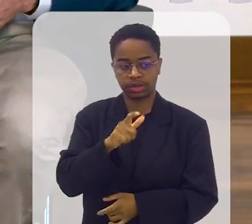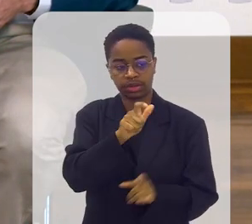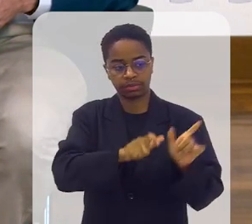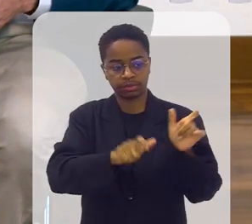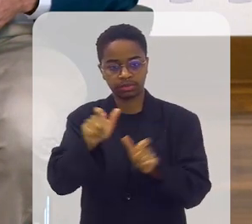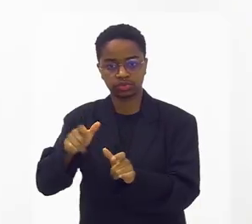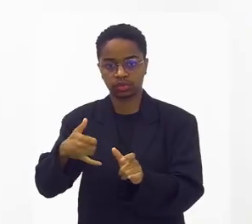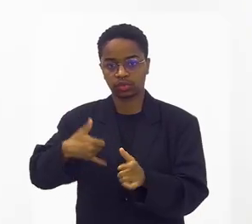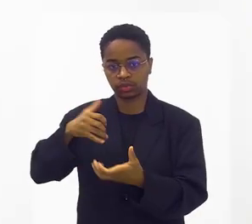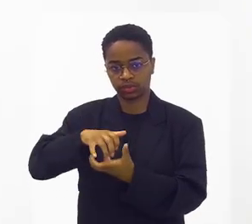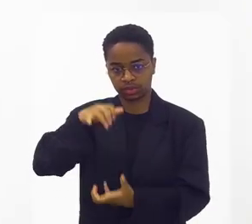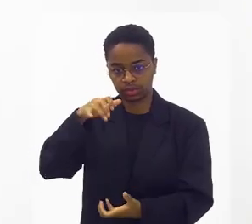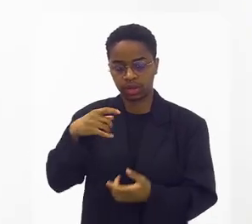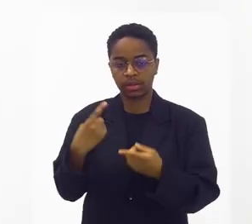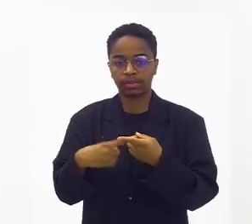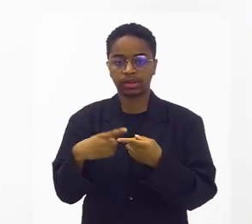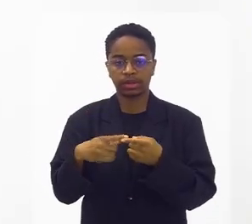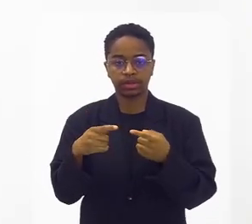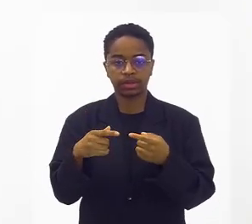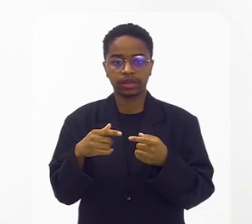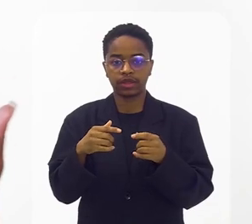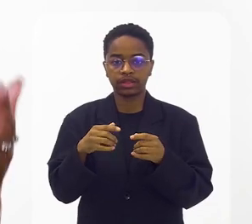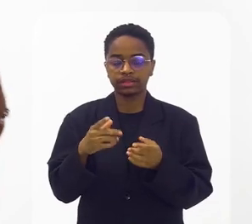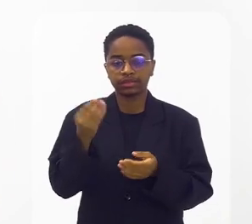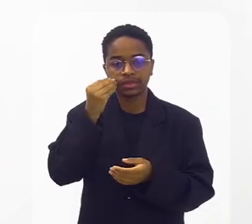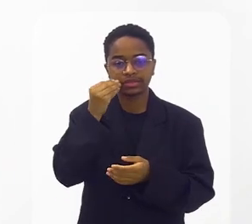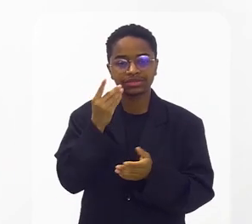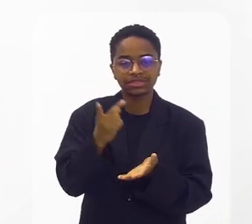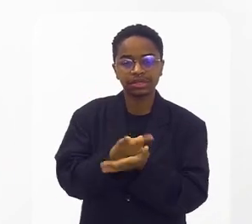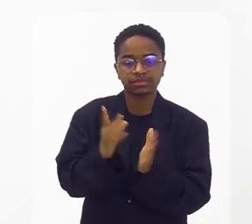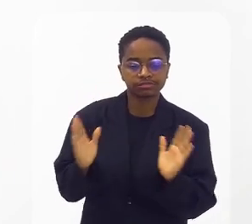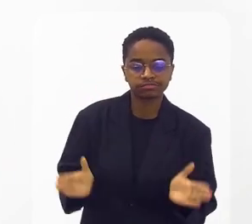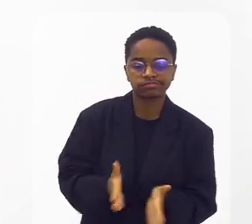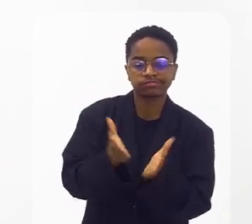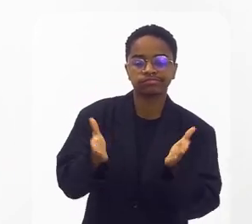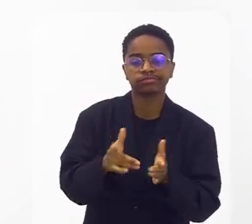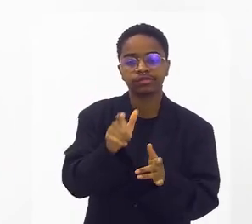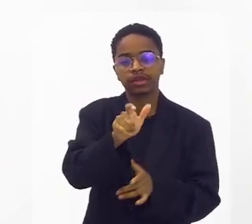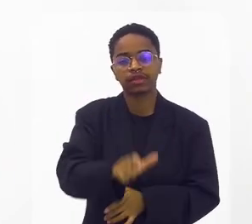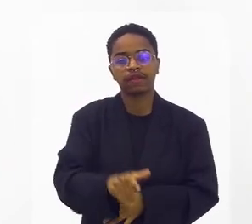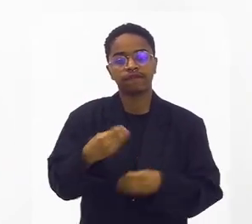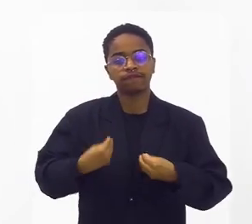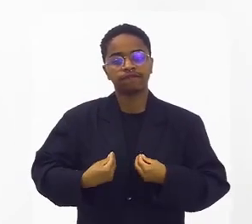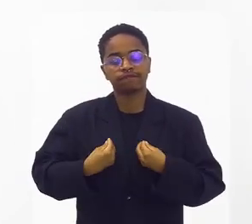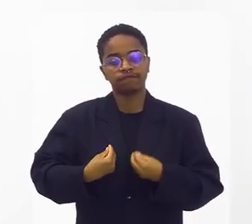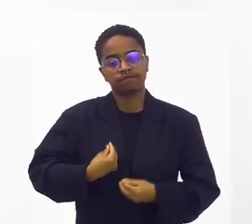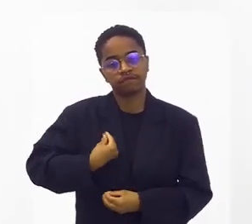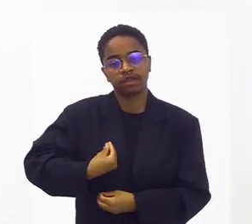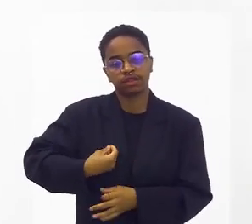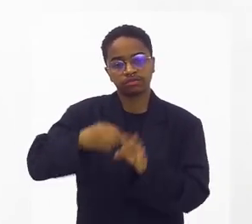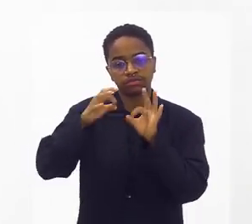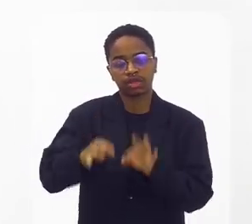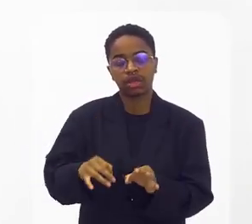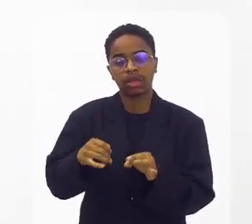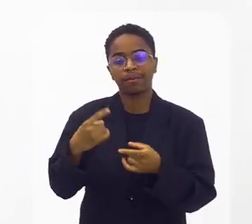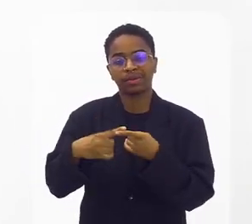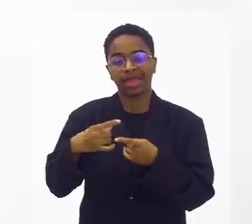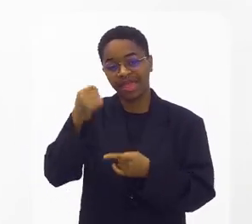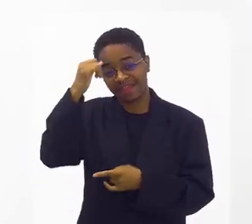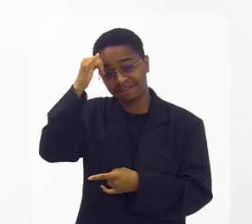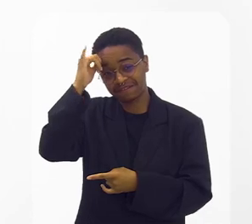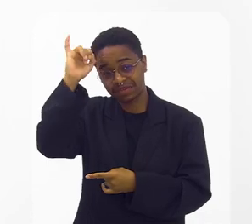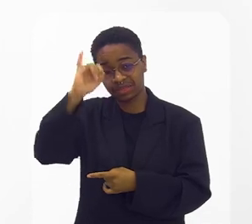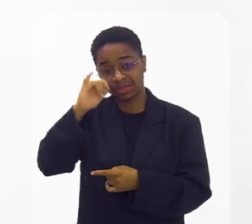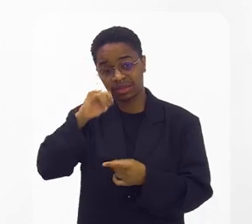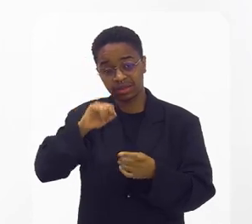pessoa idosa, trabalhando na perspectiva da dignidade para que ela não evoluísse para o grau que a gente chama de grau